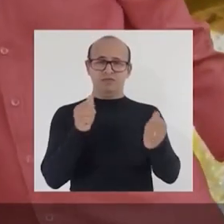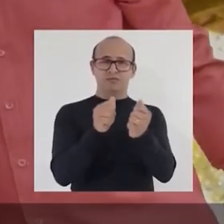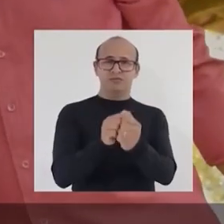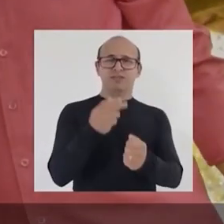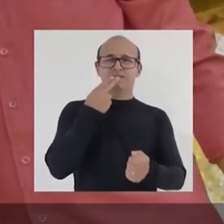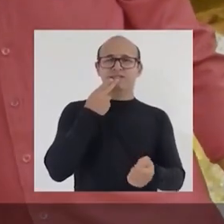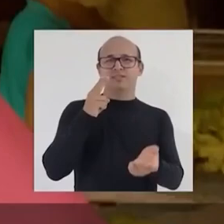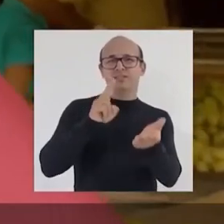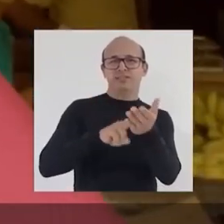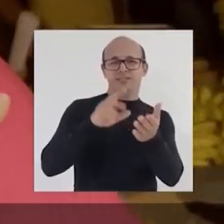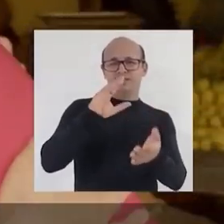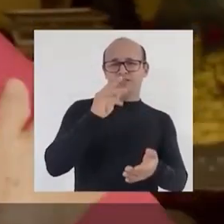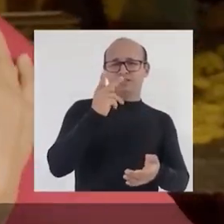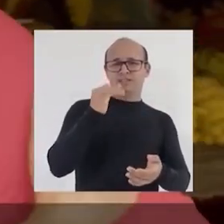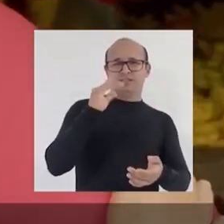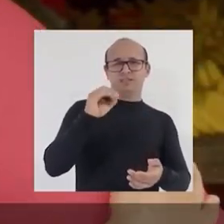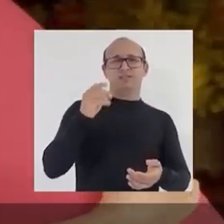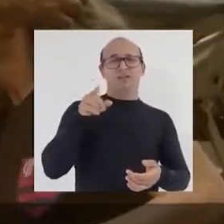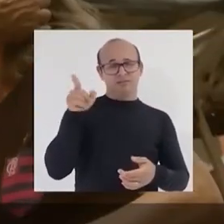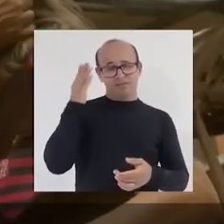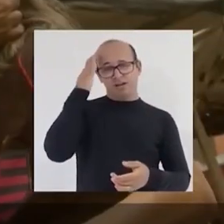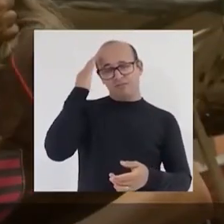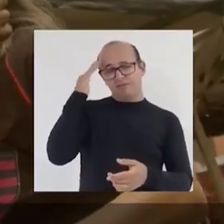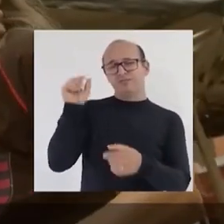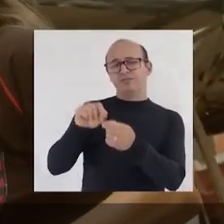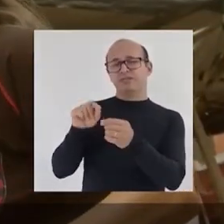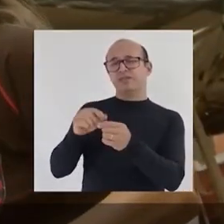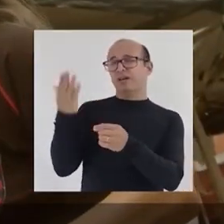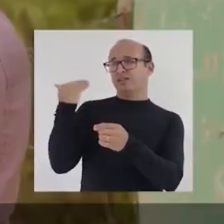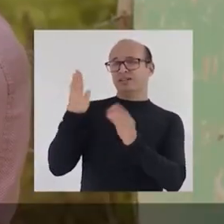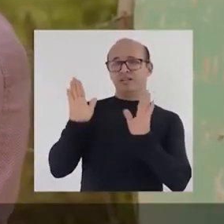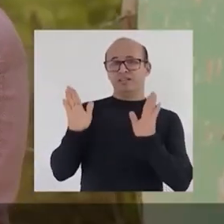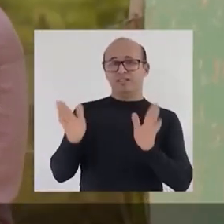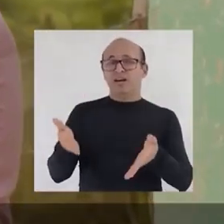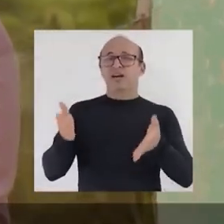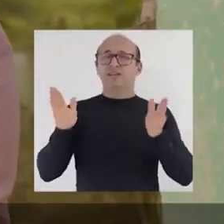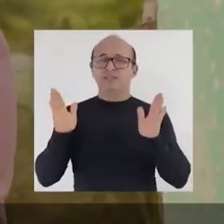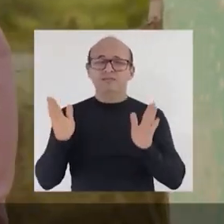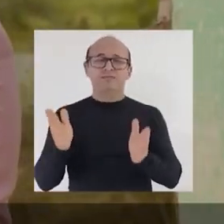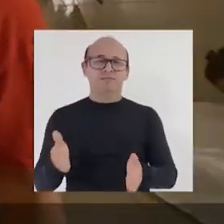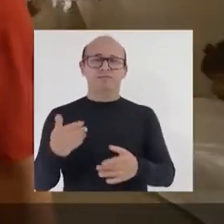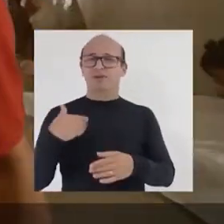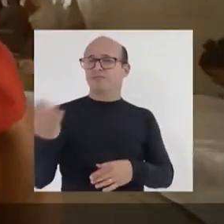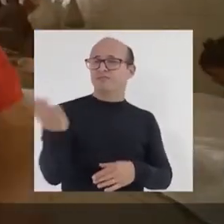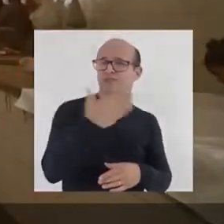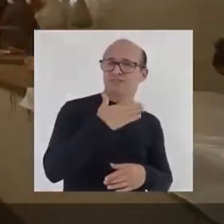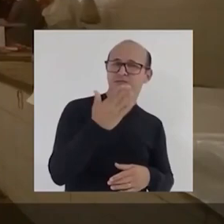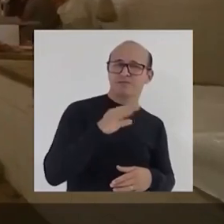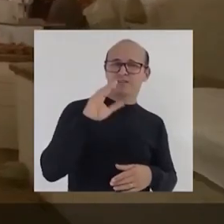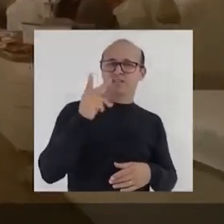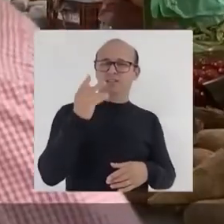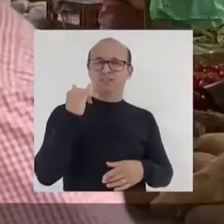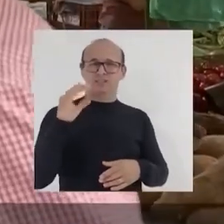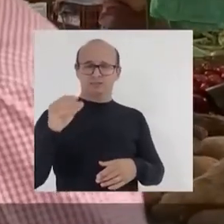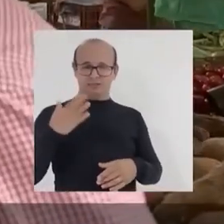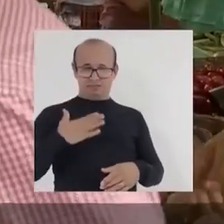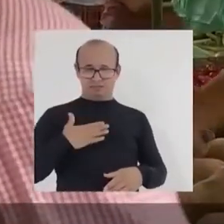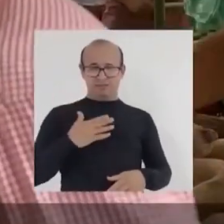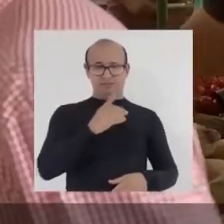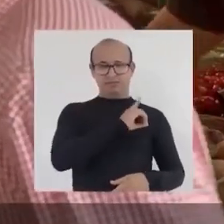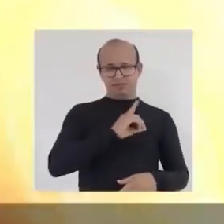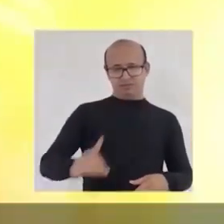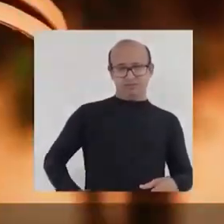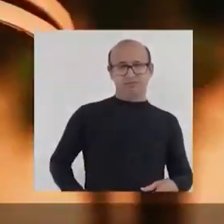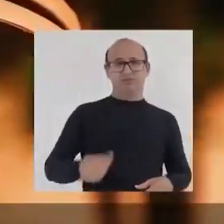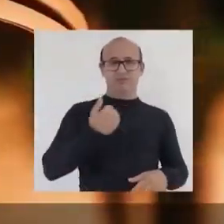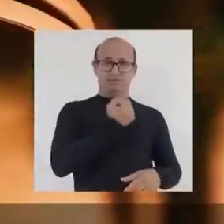Eu tô com Chico, sei que vai fazer, pois ele já fez. Simbora Chico, meu